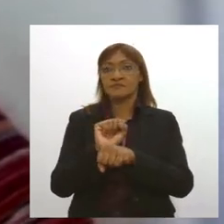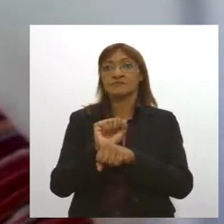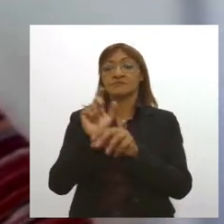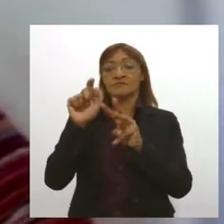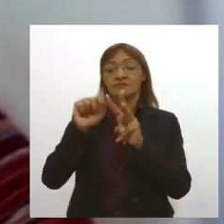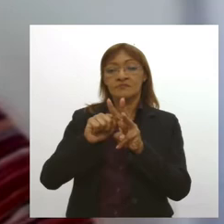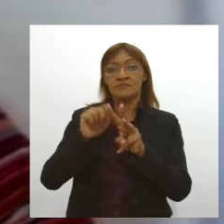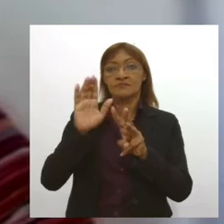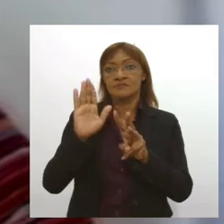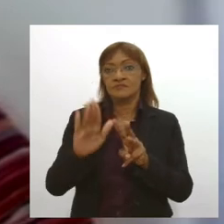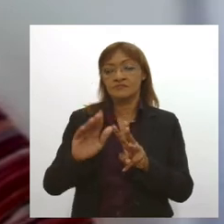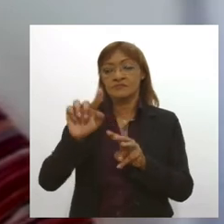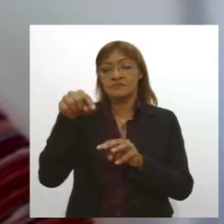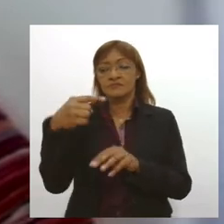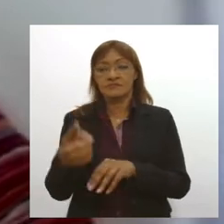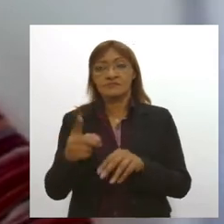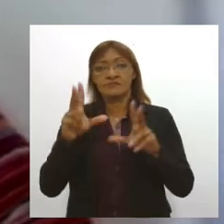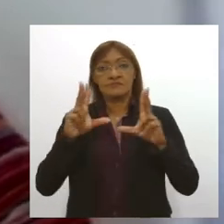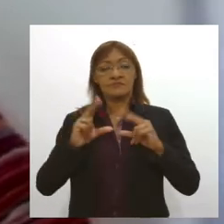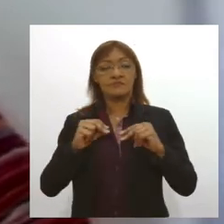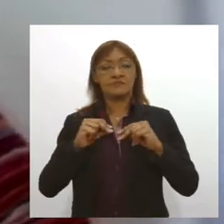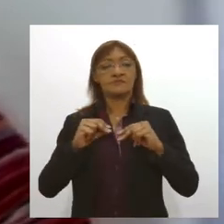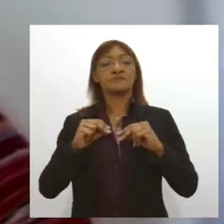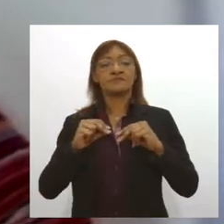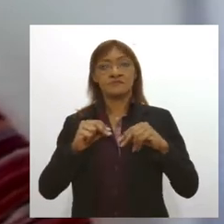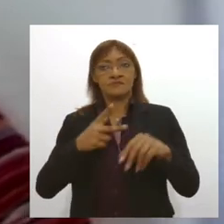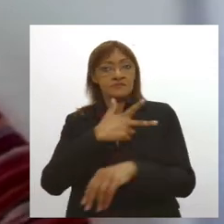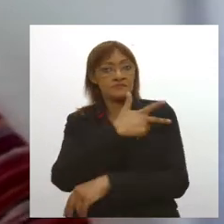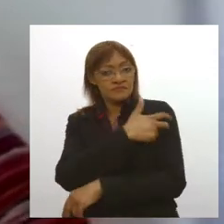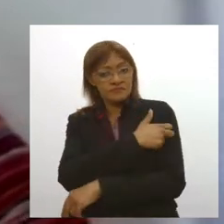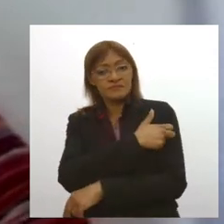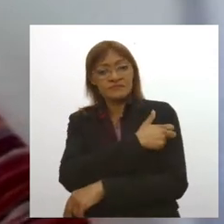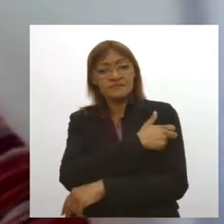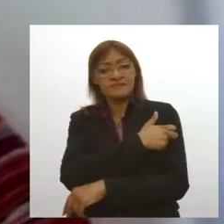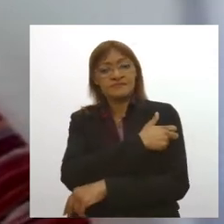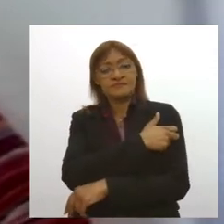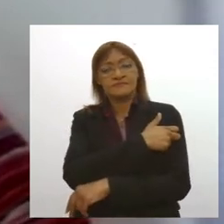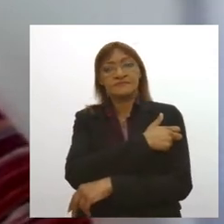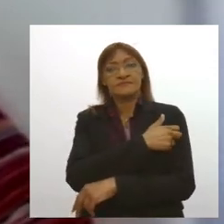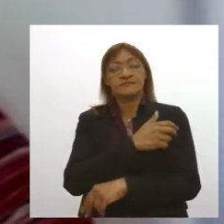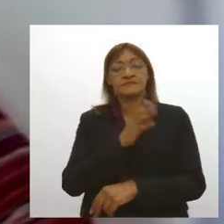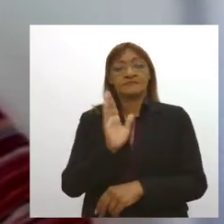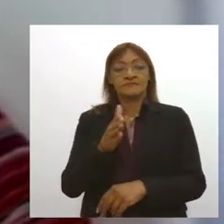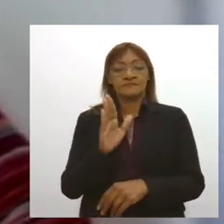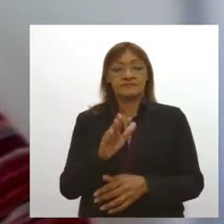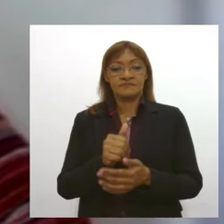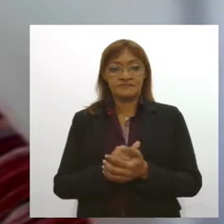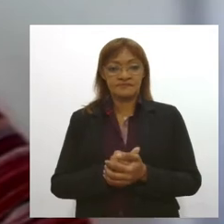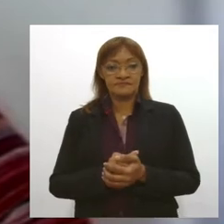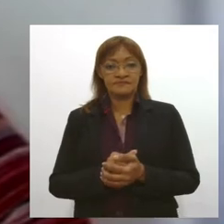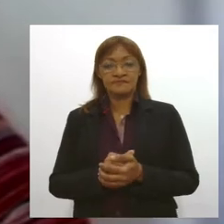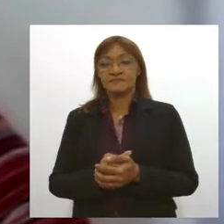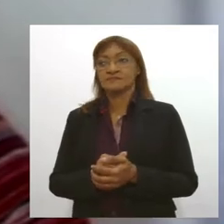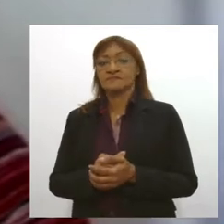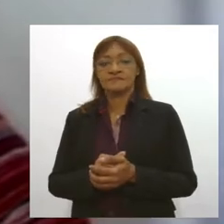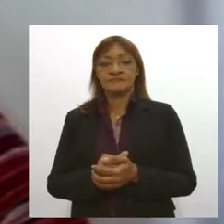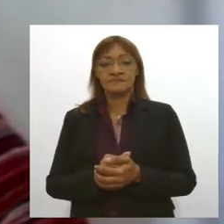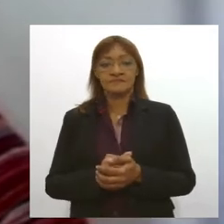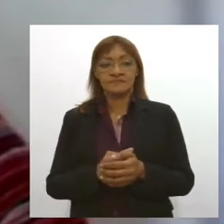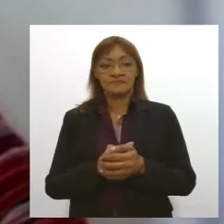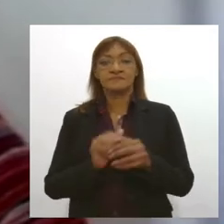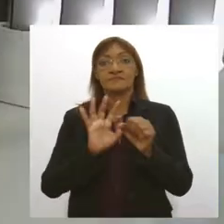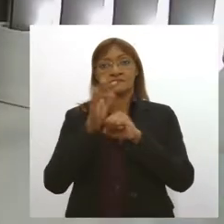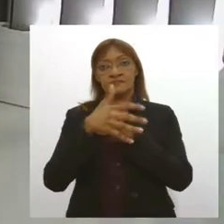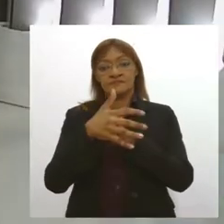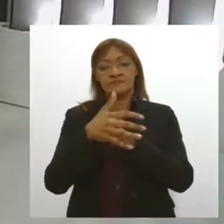para poder fazer a imunização com a vacina, com qualquer um dos imunizantes da vacina da Covid-19.